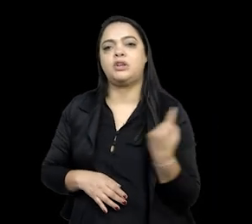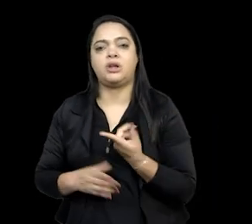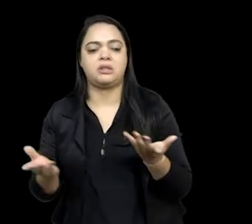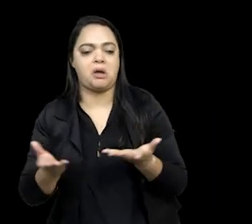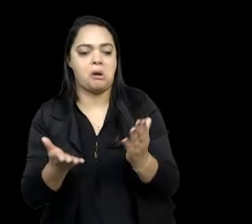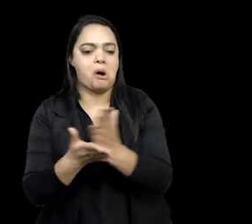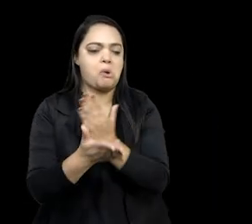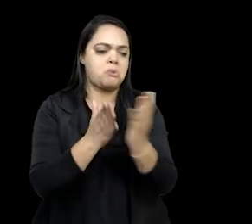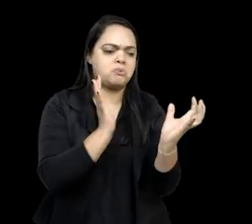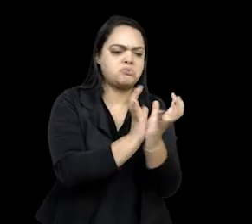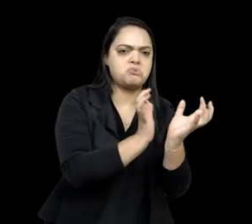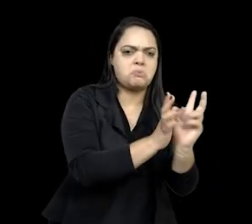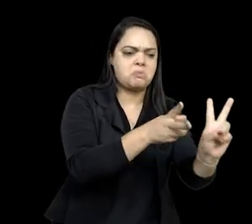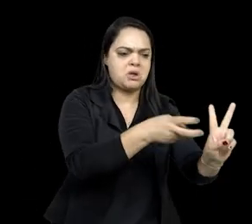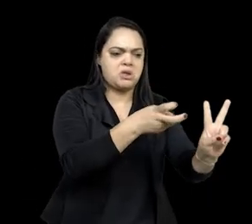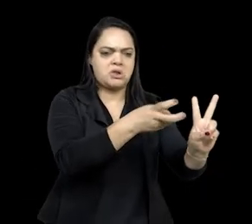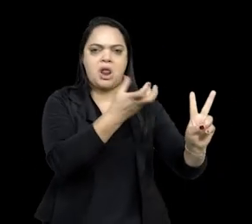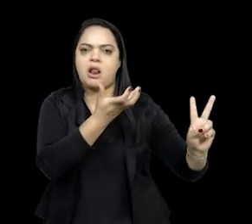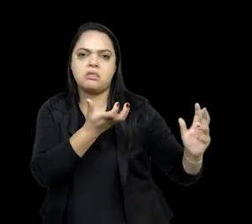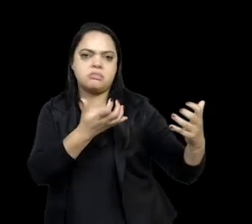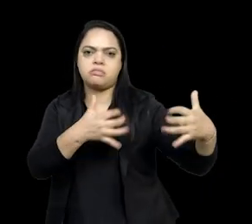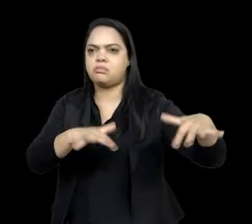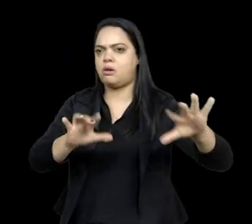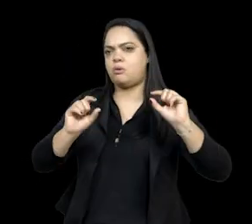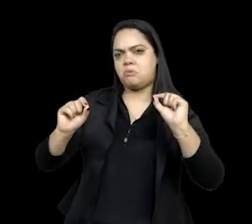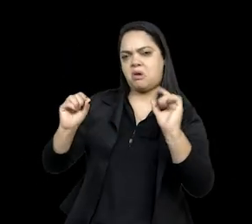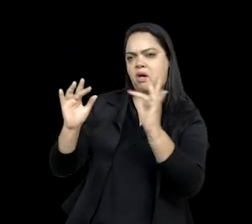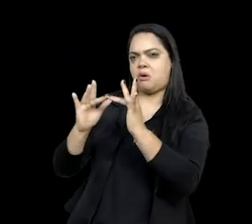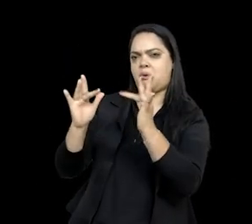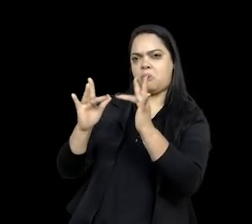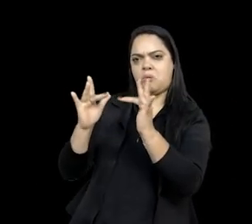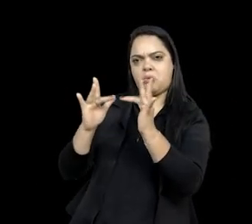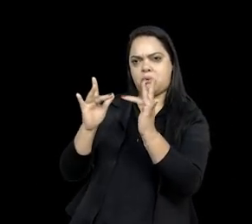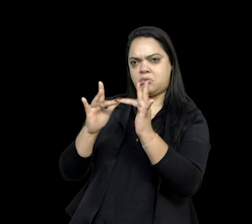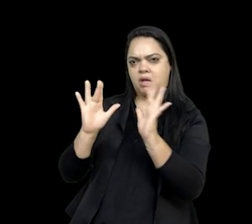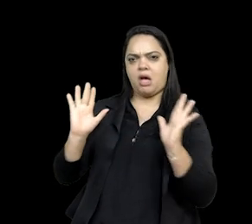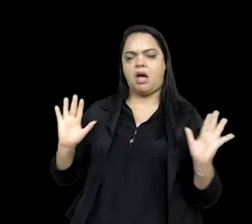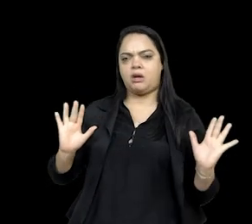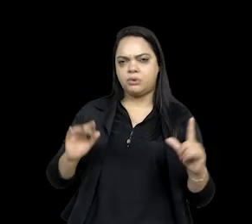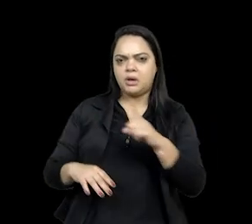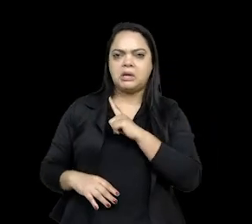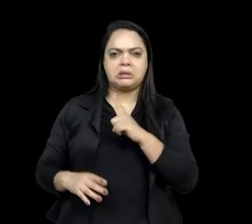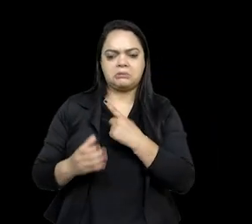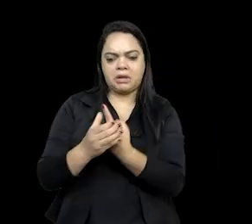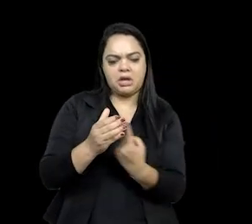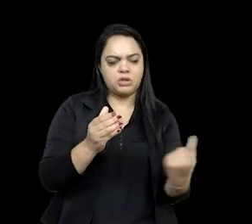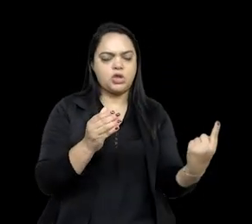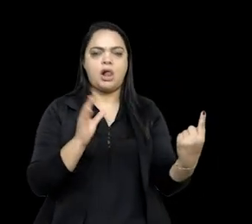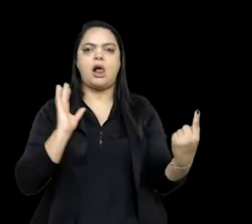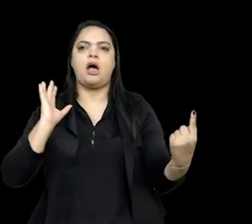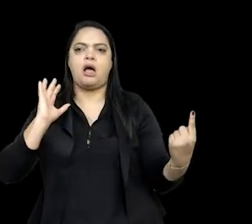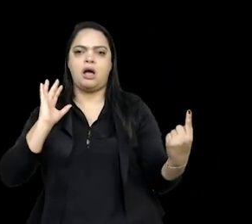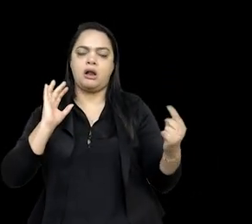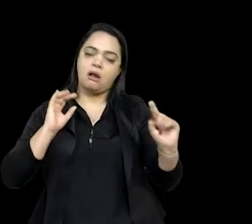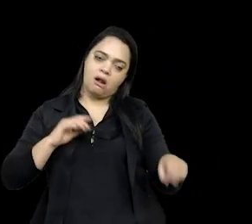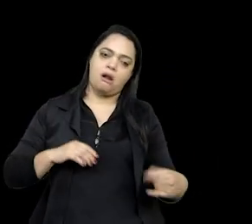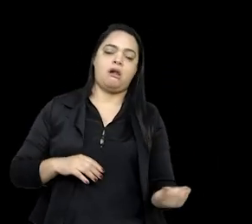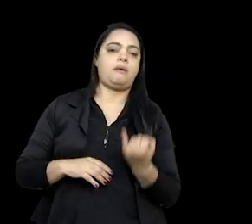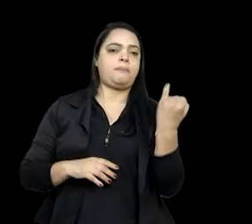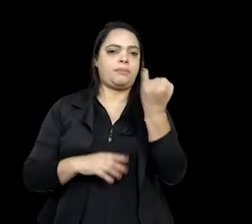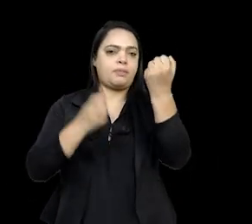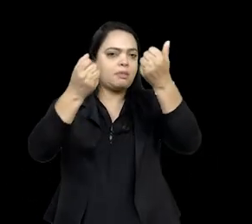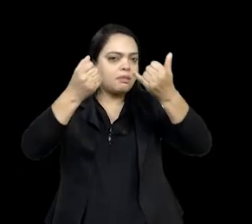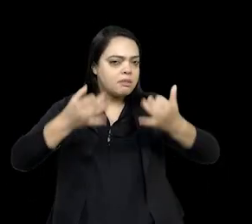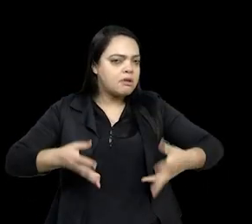recusam a ter um contato frequente com os não indígenas, que são os grupos de isolamento voluntário. Então, isso eu acho que um ponto importante,